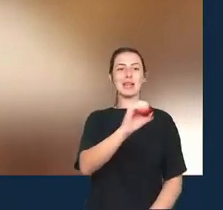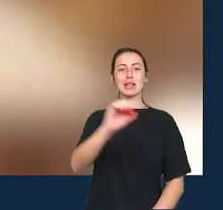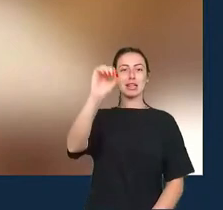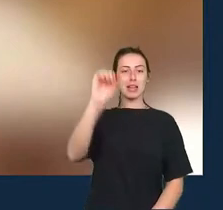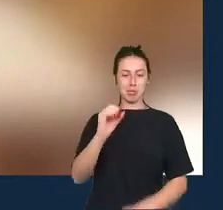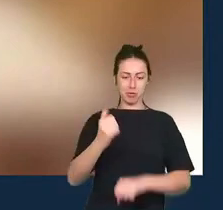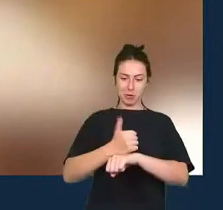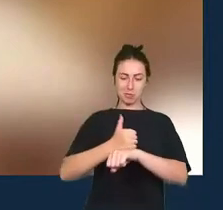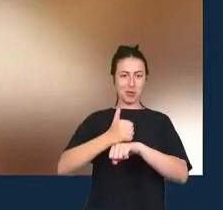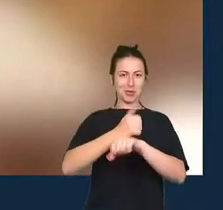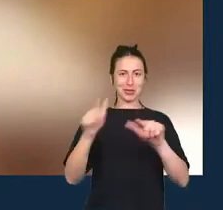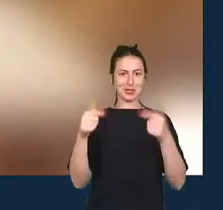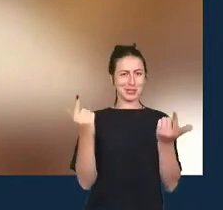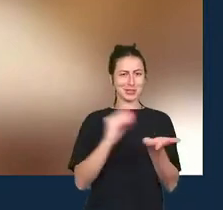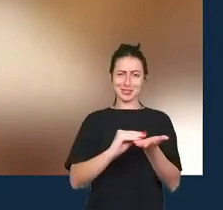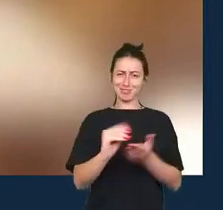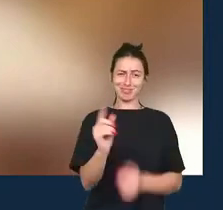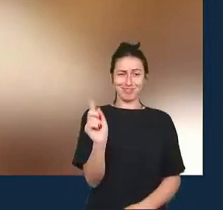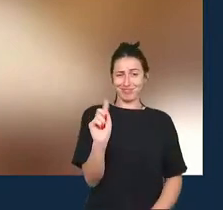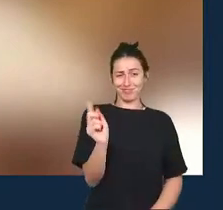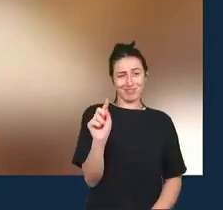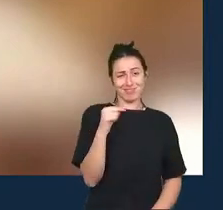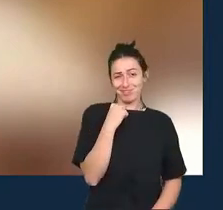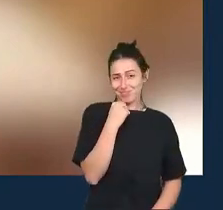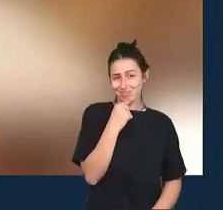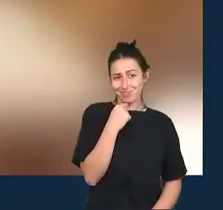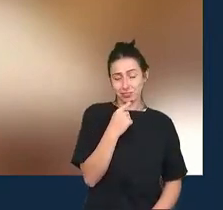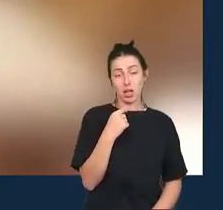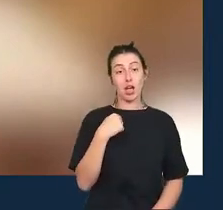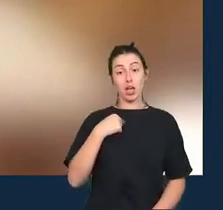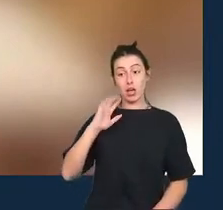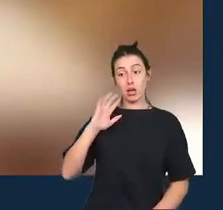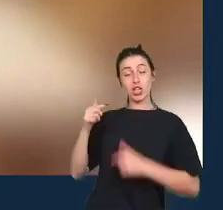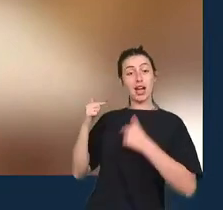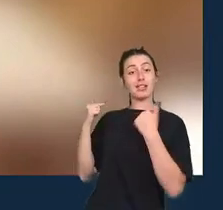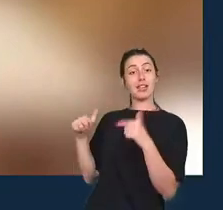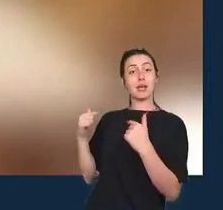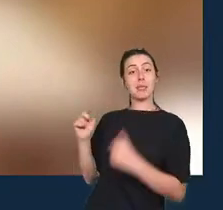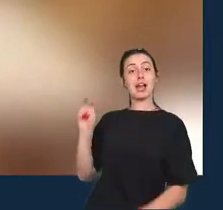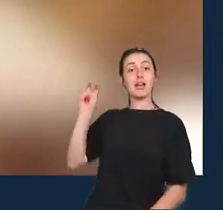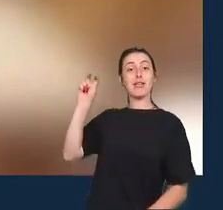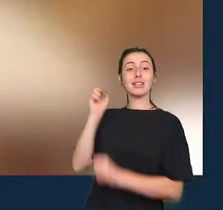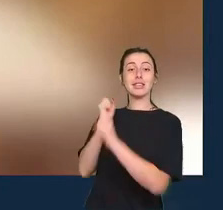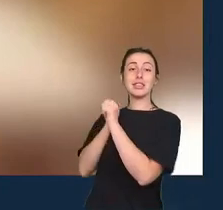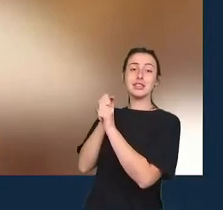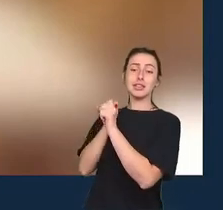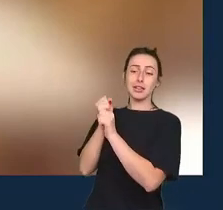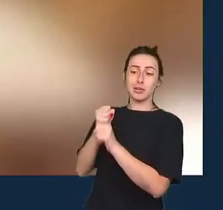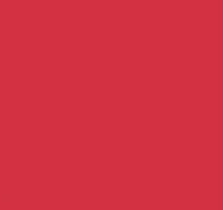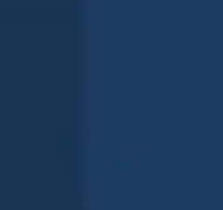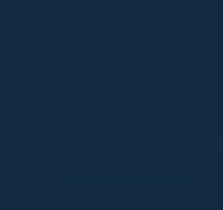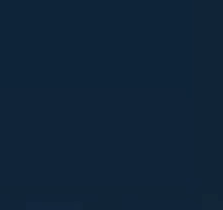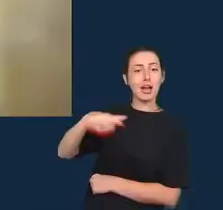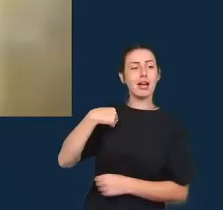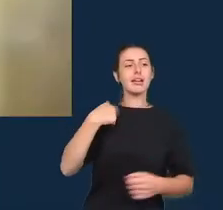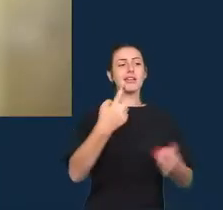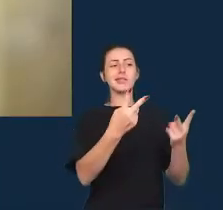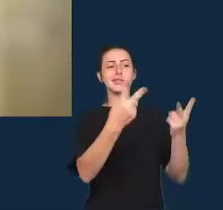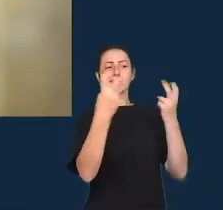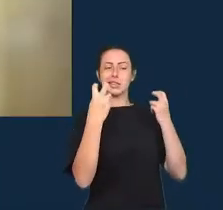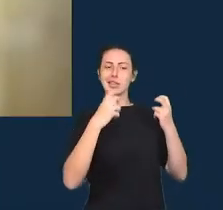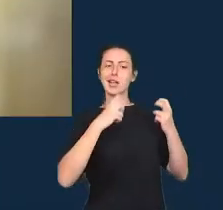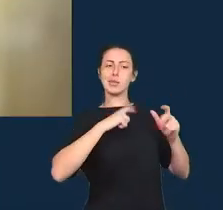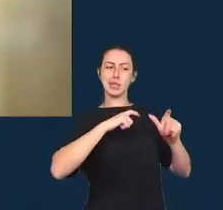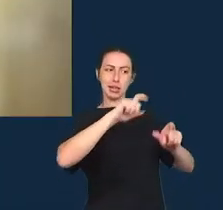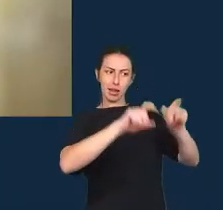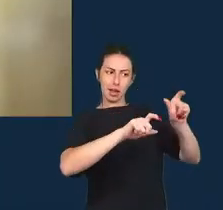anos atrás mas eu já leciono há cinco anos agora é o meu quinto ano e cada vez mais eu vejo alunos motivados e que